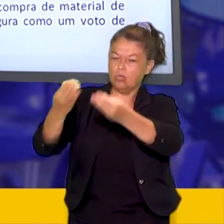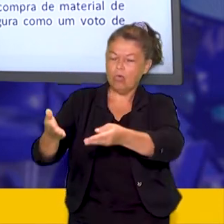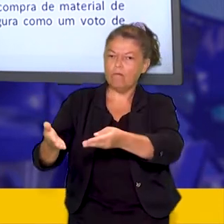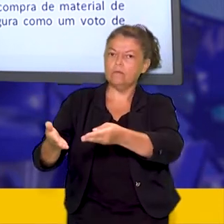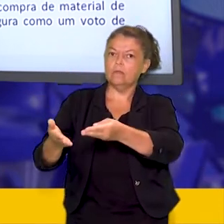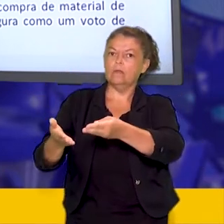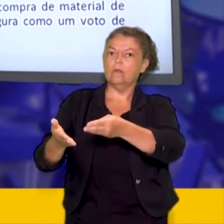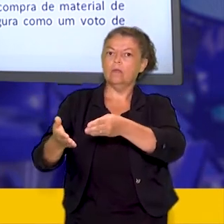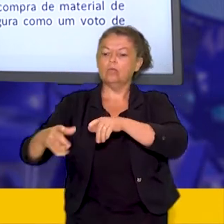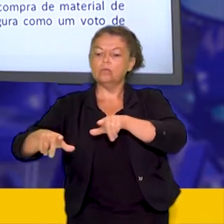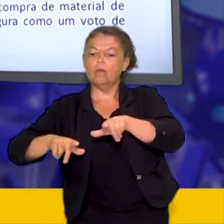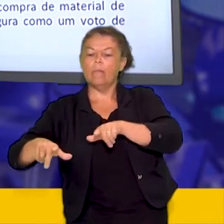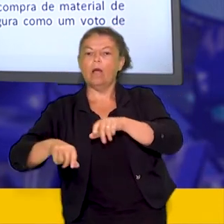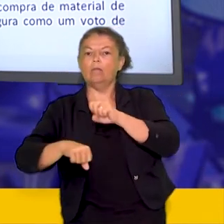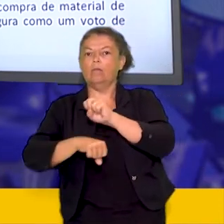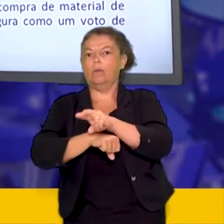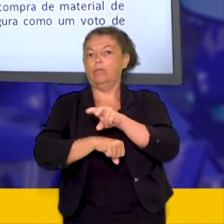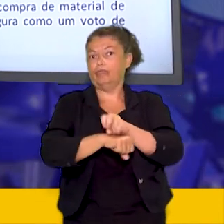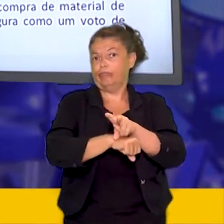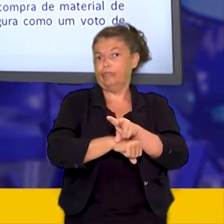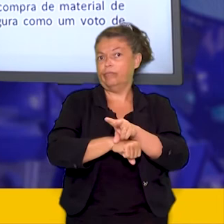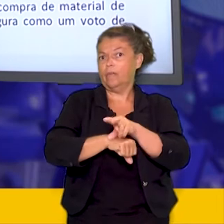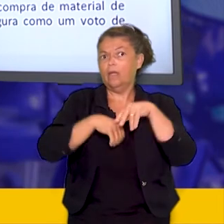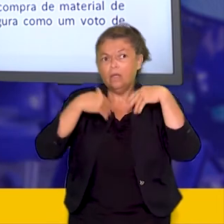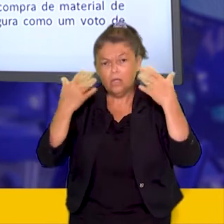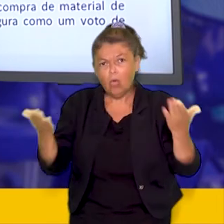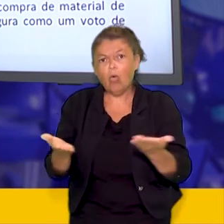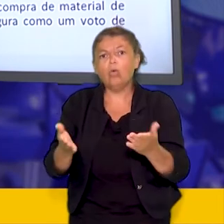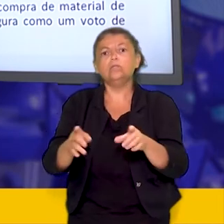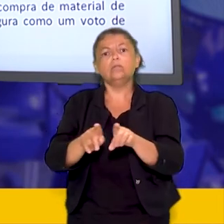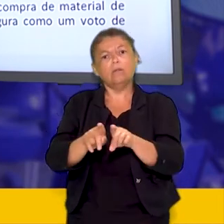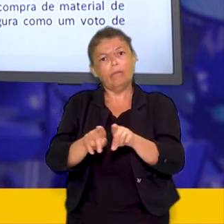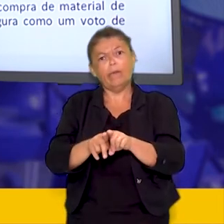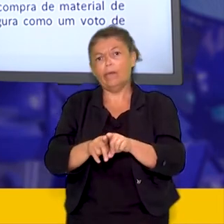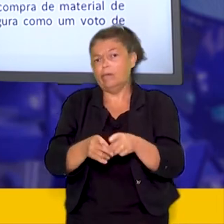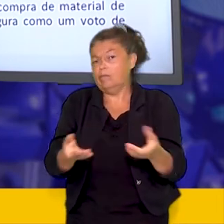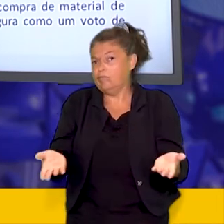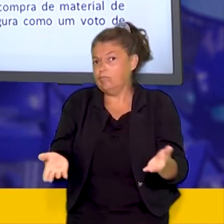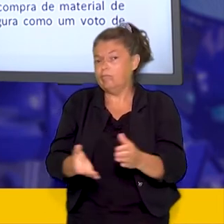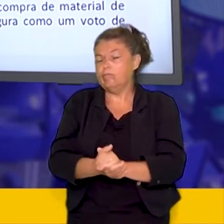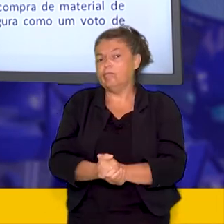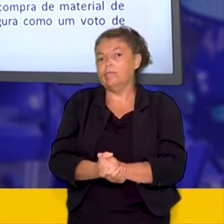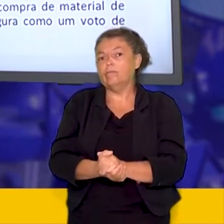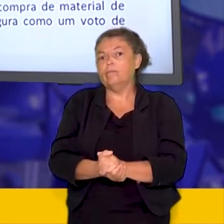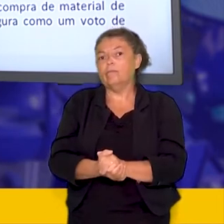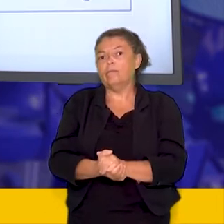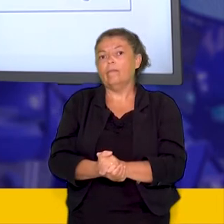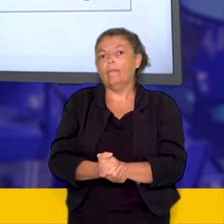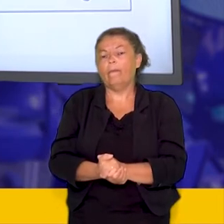contemporâneos nos dias atuais nos dias modernos